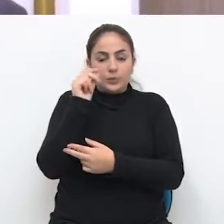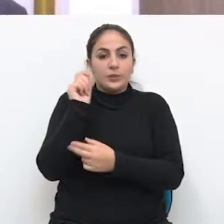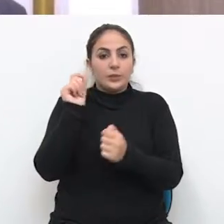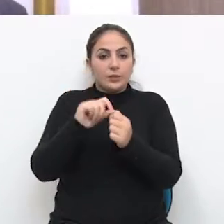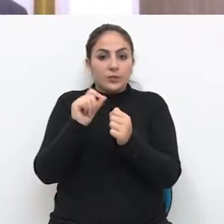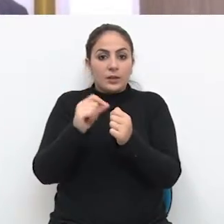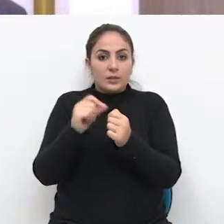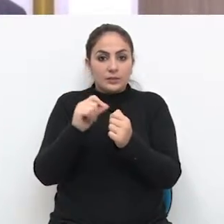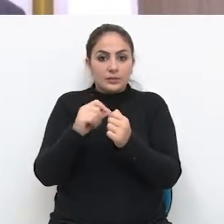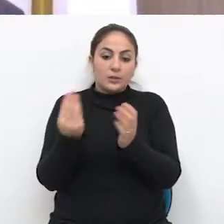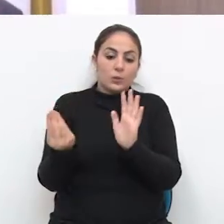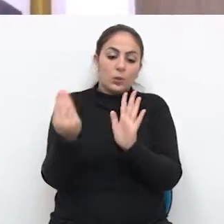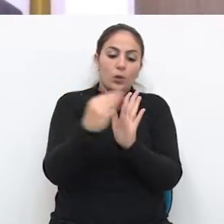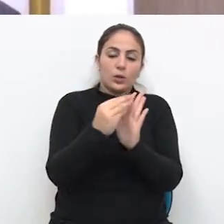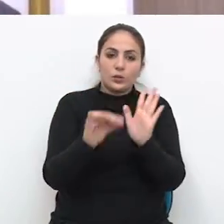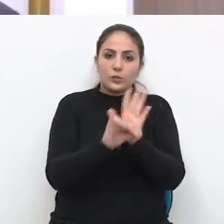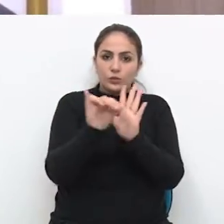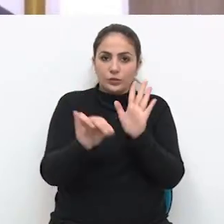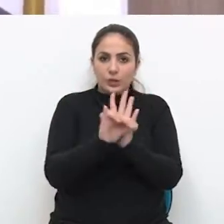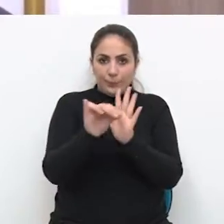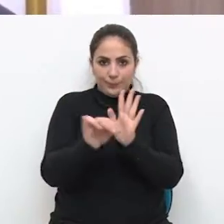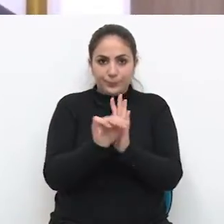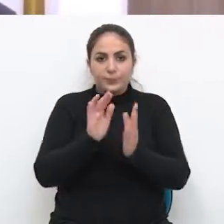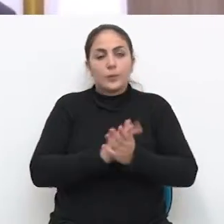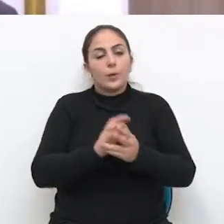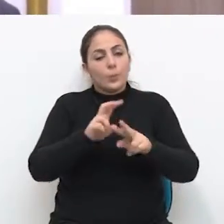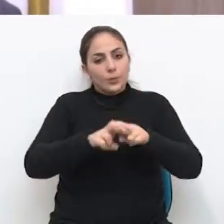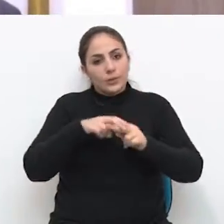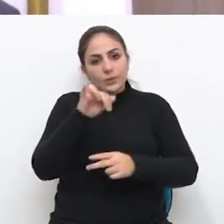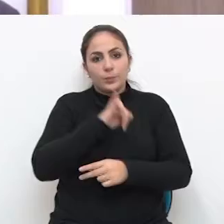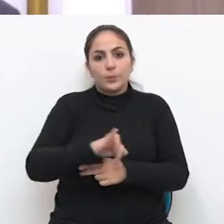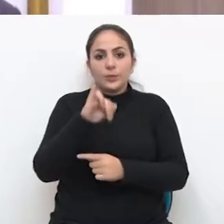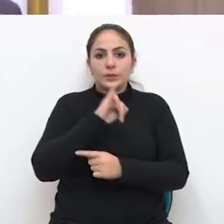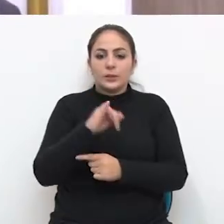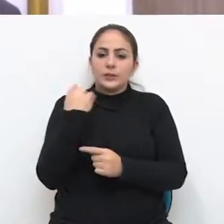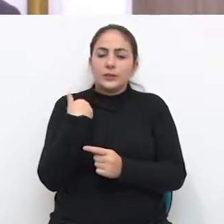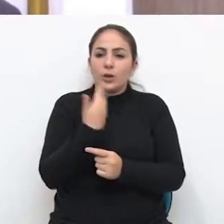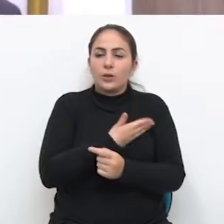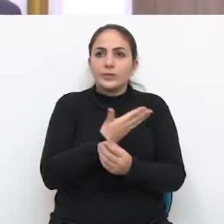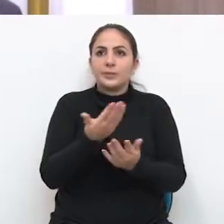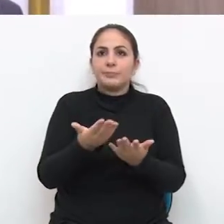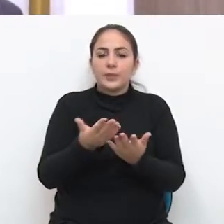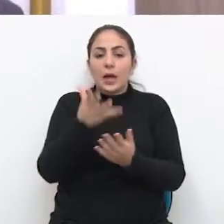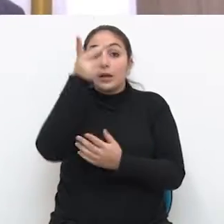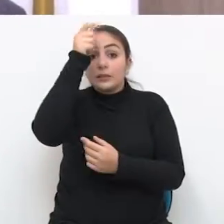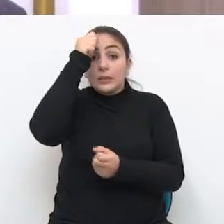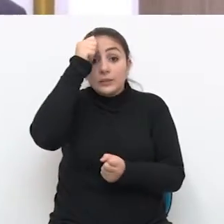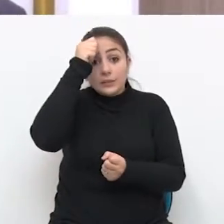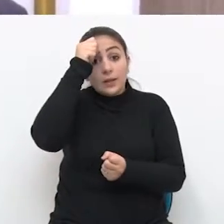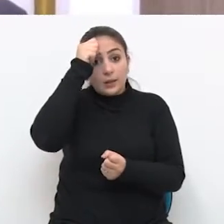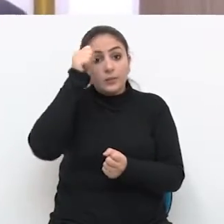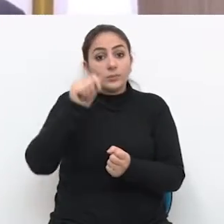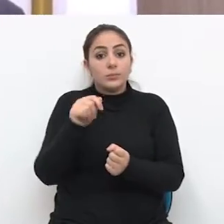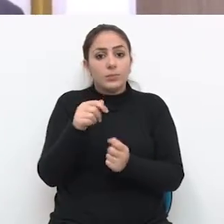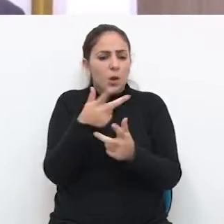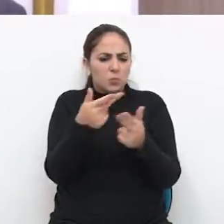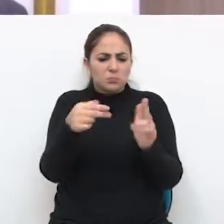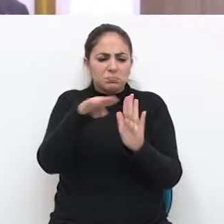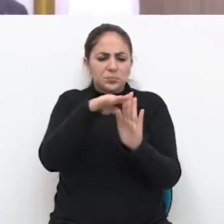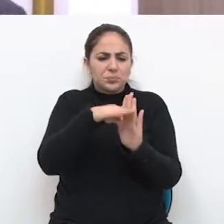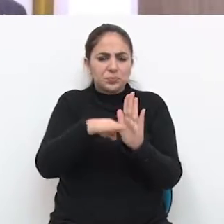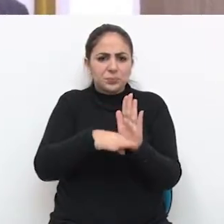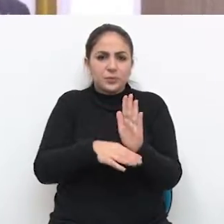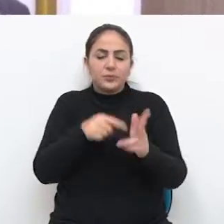para que sejam incluídos no edital de licitação. Então é importante a gente analisar os